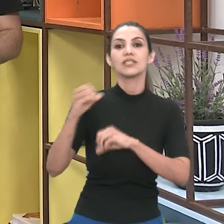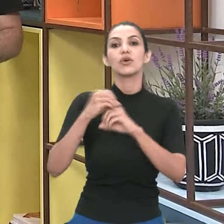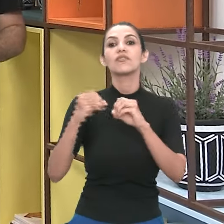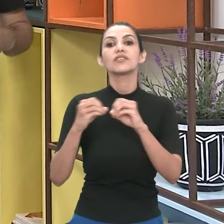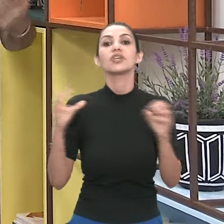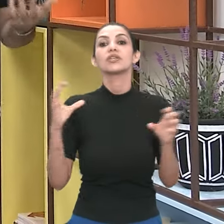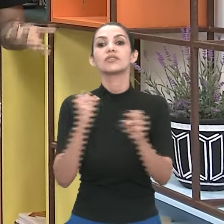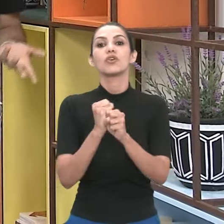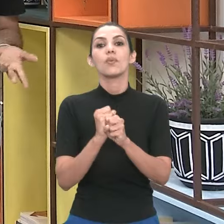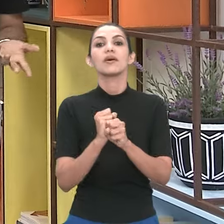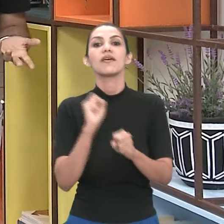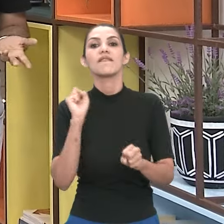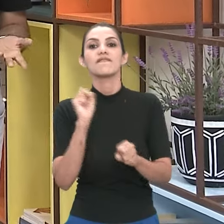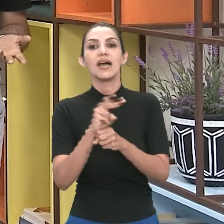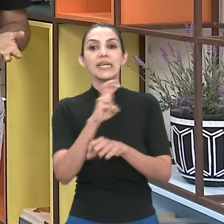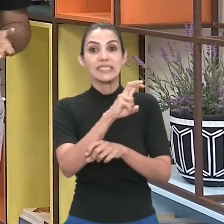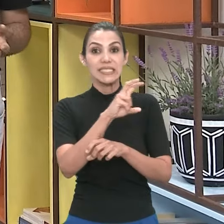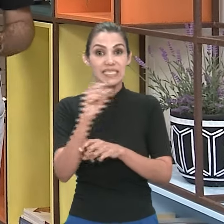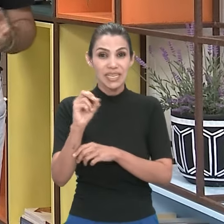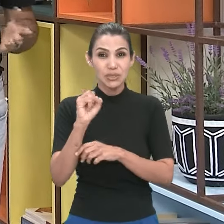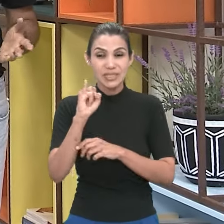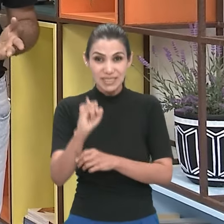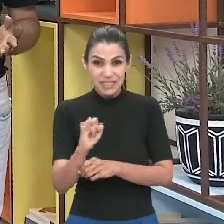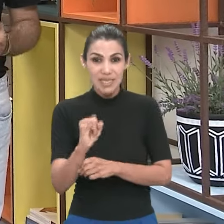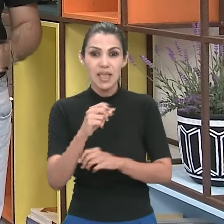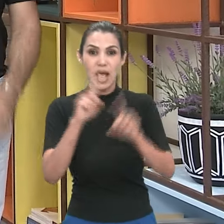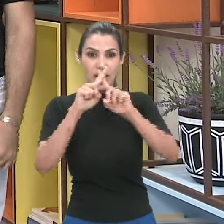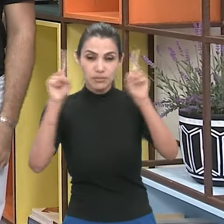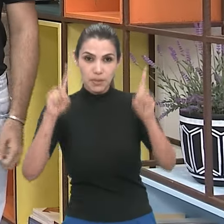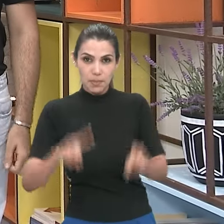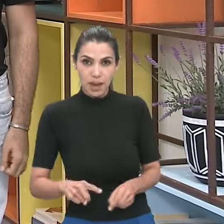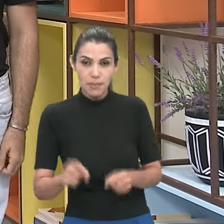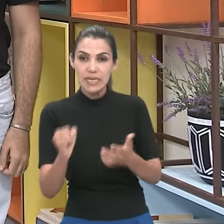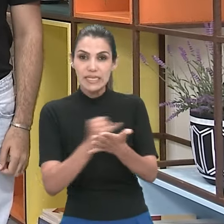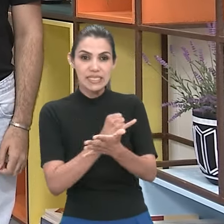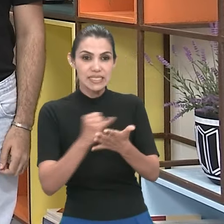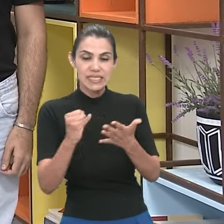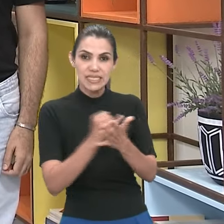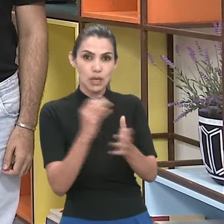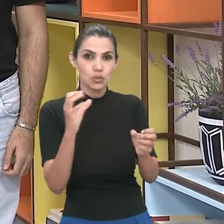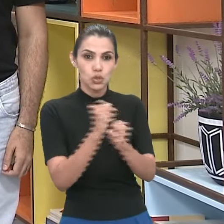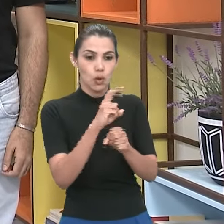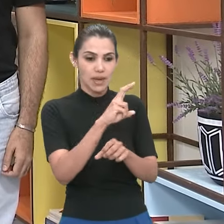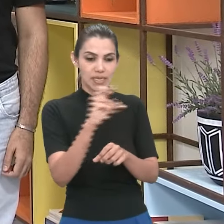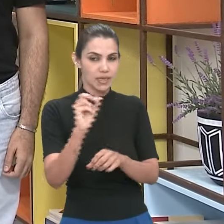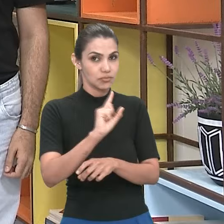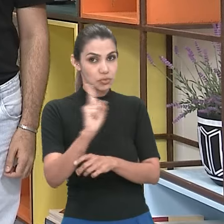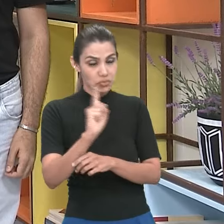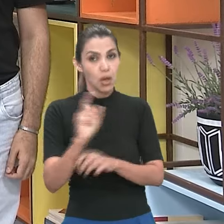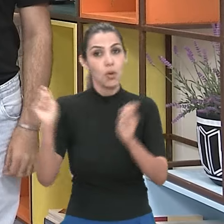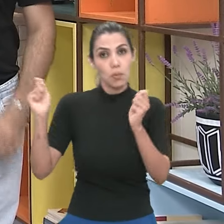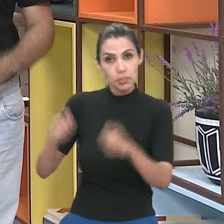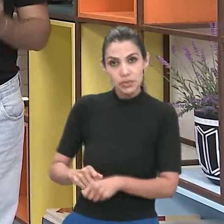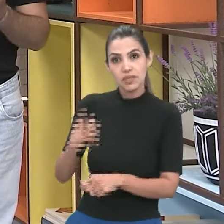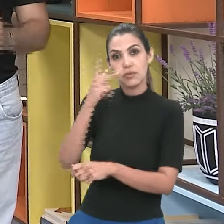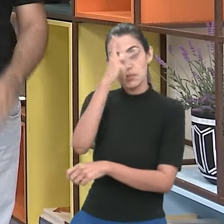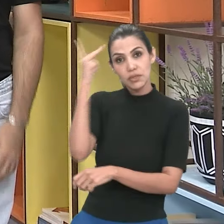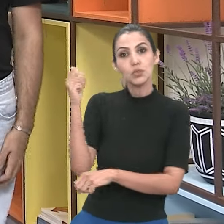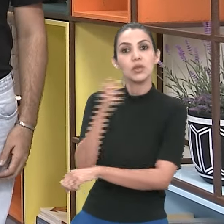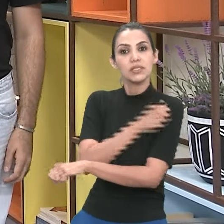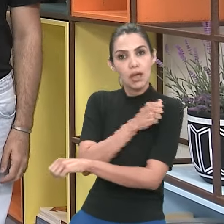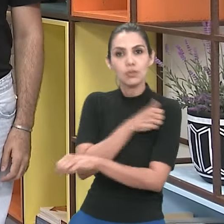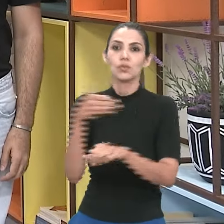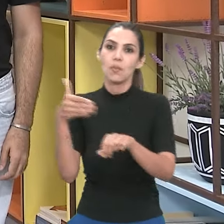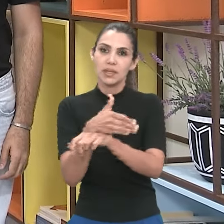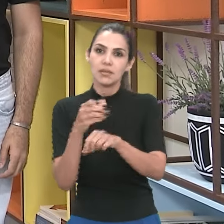disponíveis. Então, caso essas vagas não sejam todas preenchidas, as inscrições também podem ser abertas para a comunidade acadêmica. Então, fique